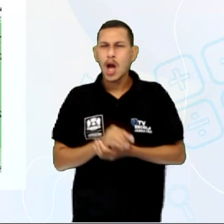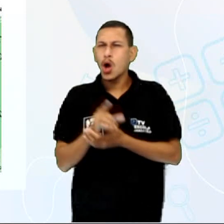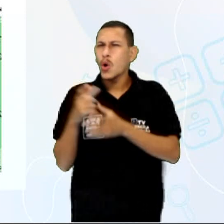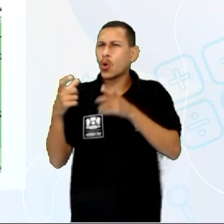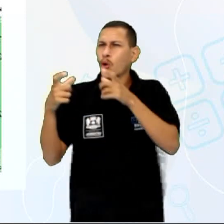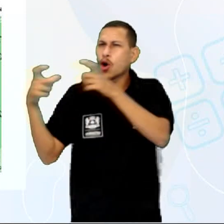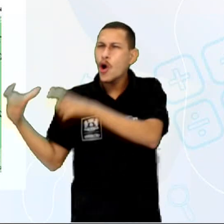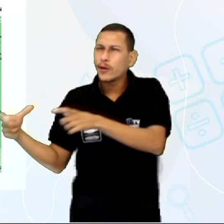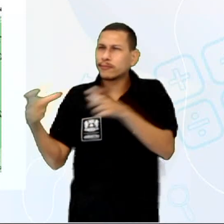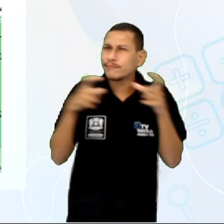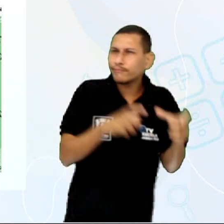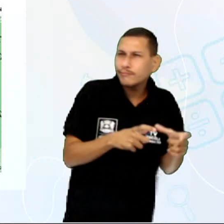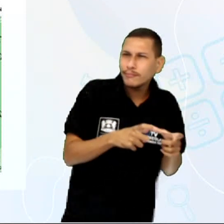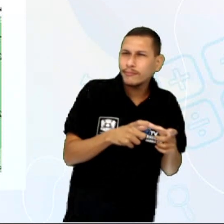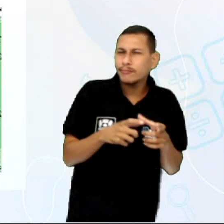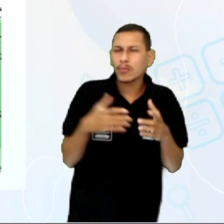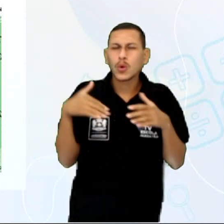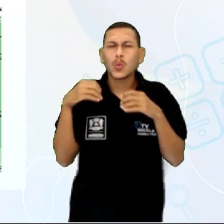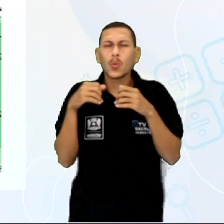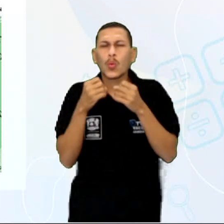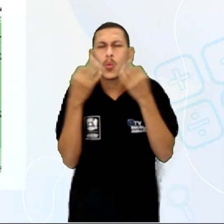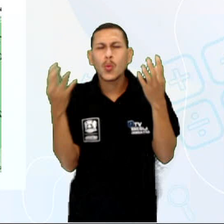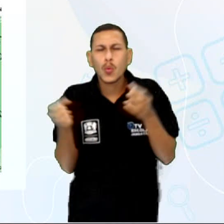ela deve virar?